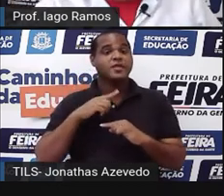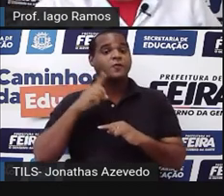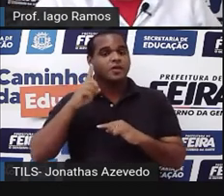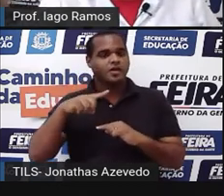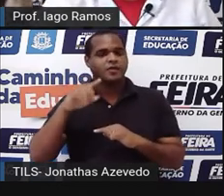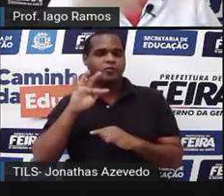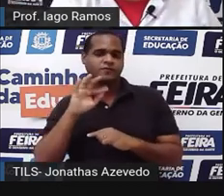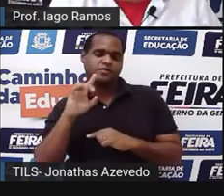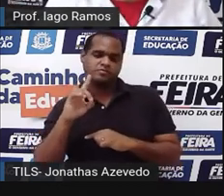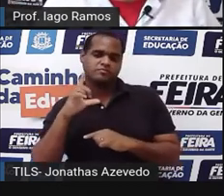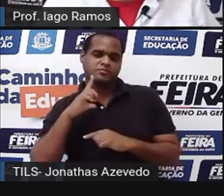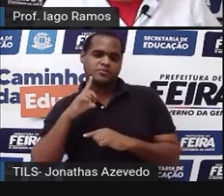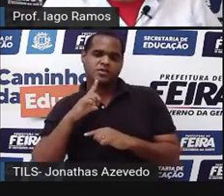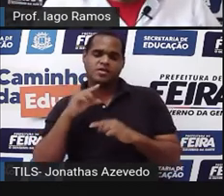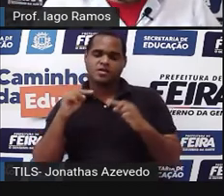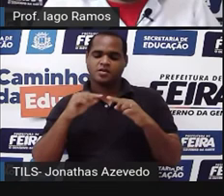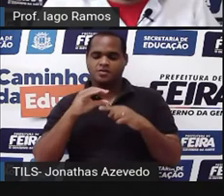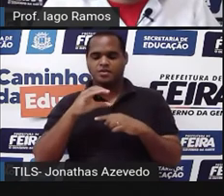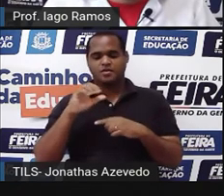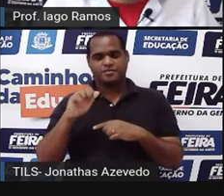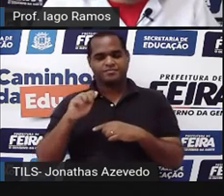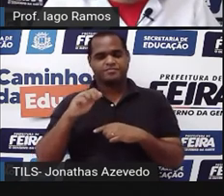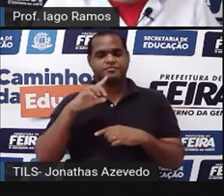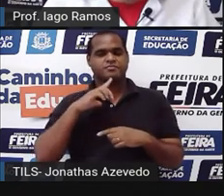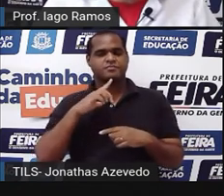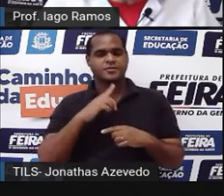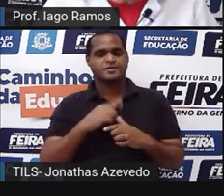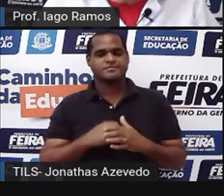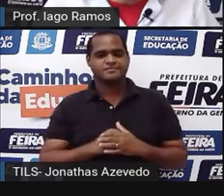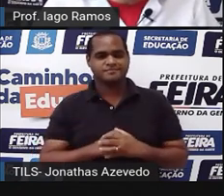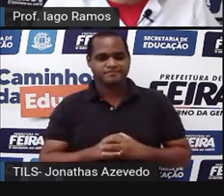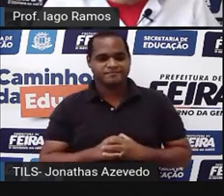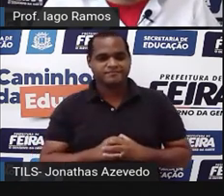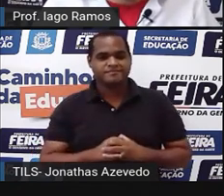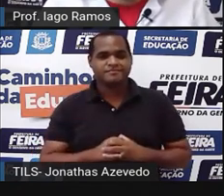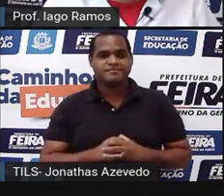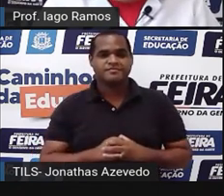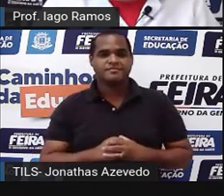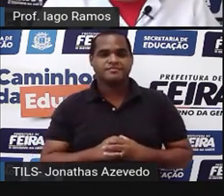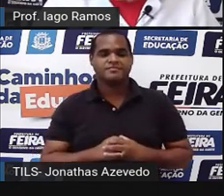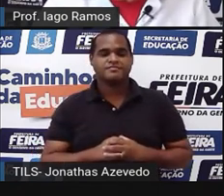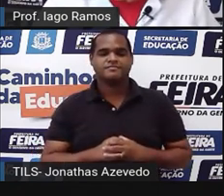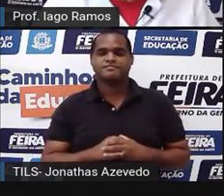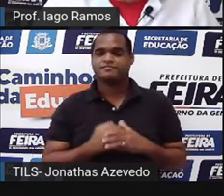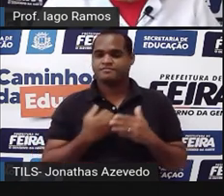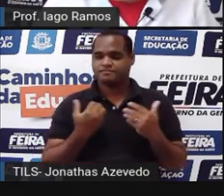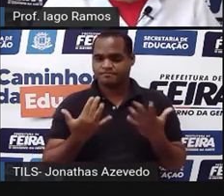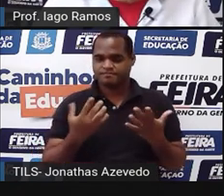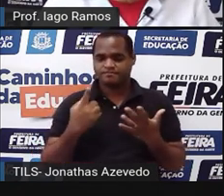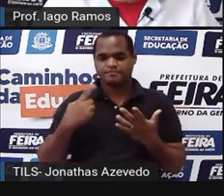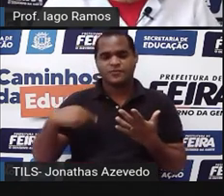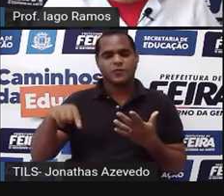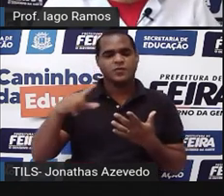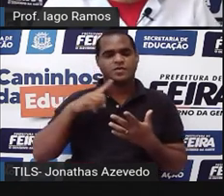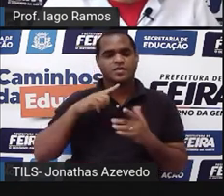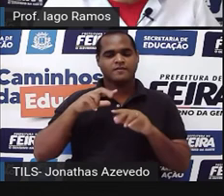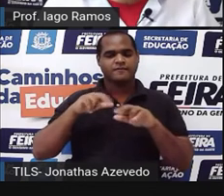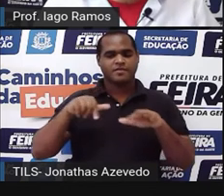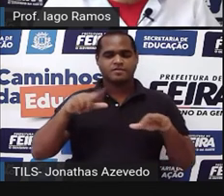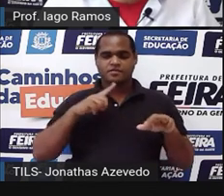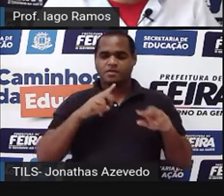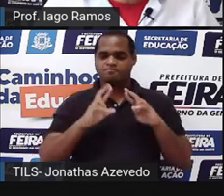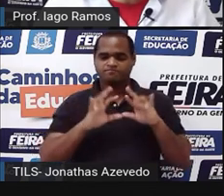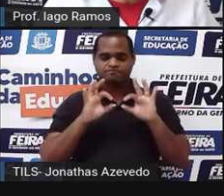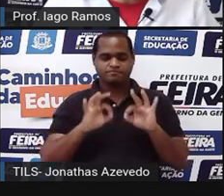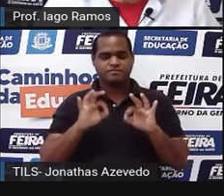está para o lado CA. Certo? Em todas essas razões acontece algo